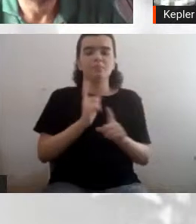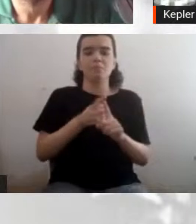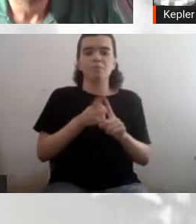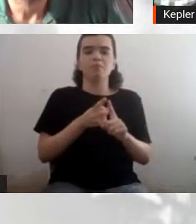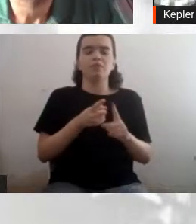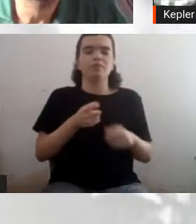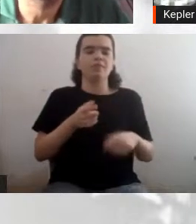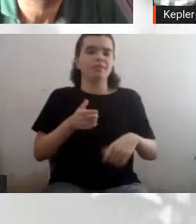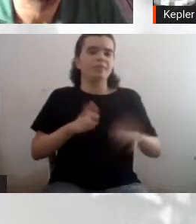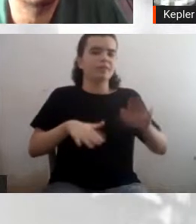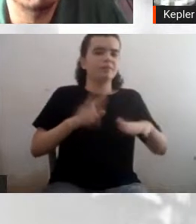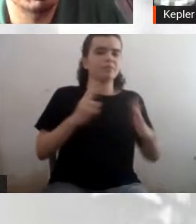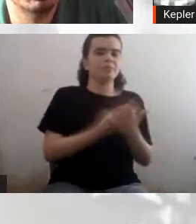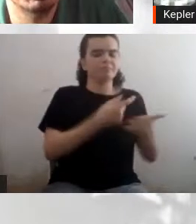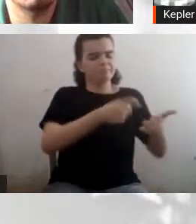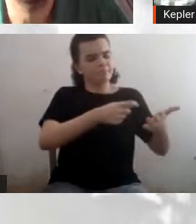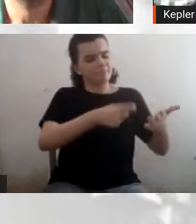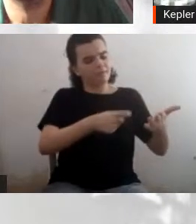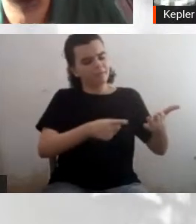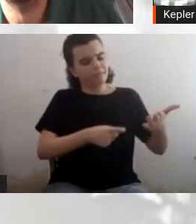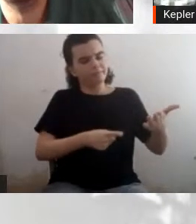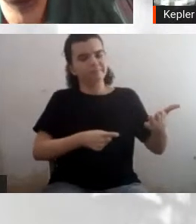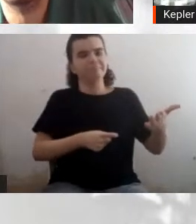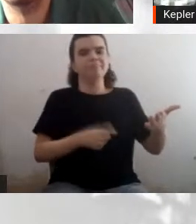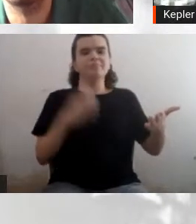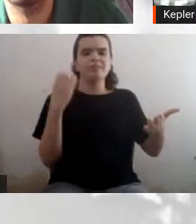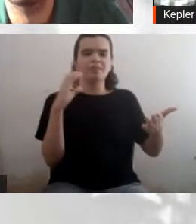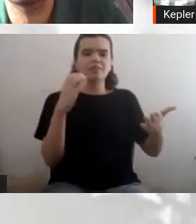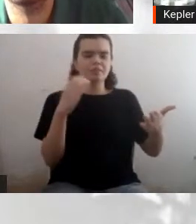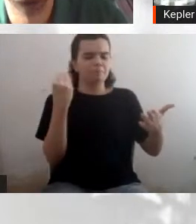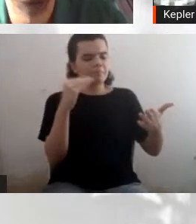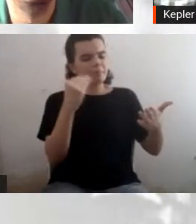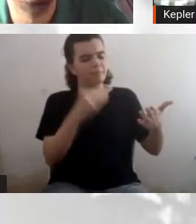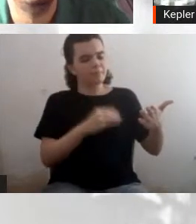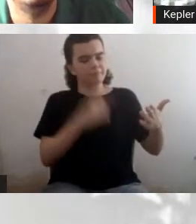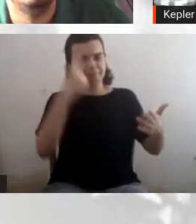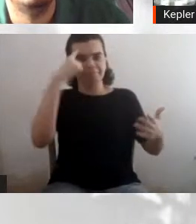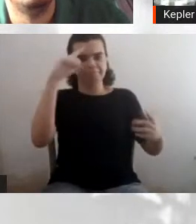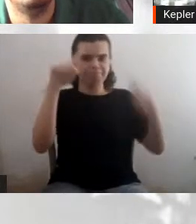lendo novas ideias e dados, né?